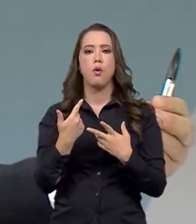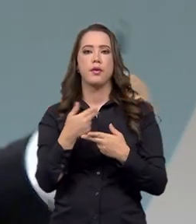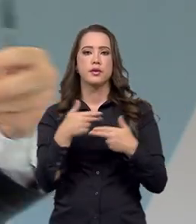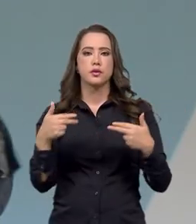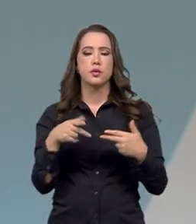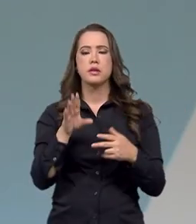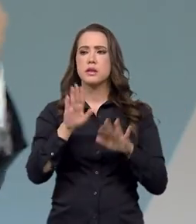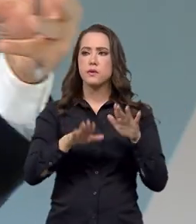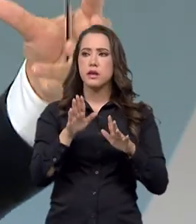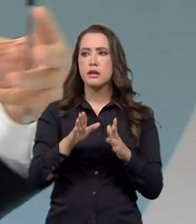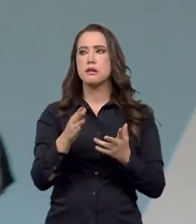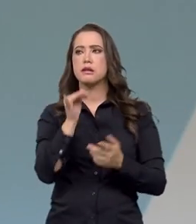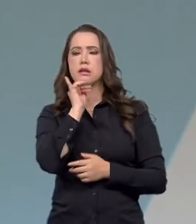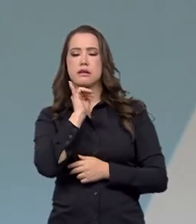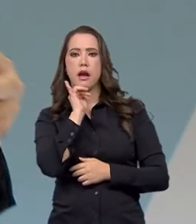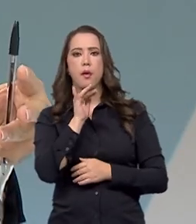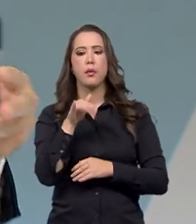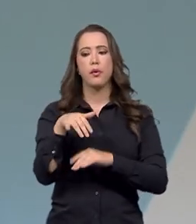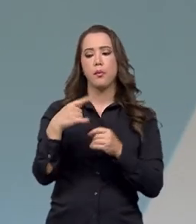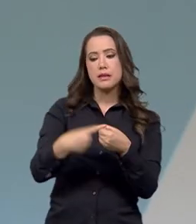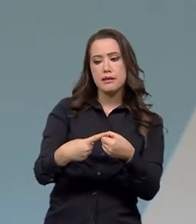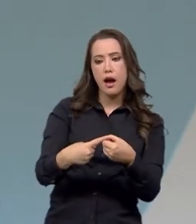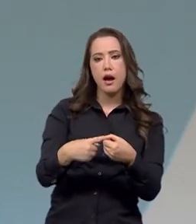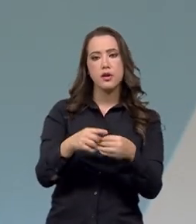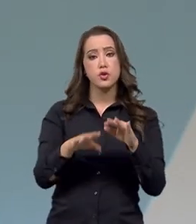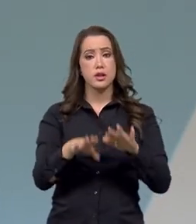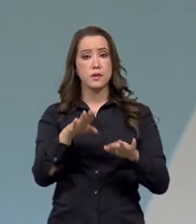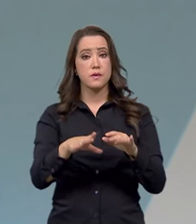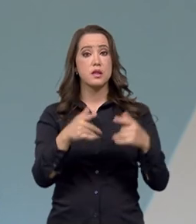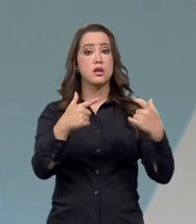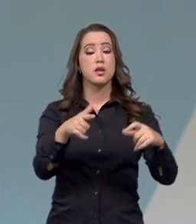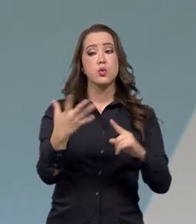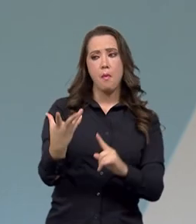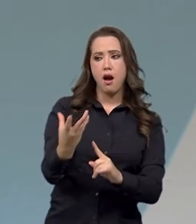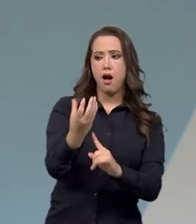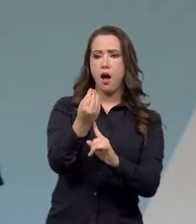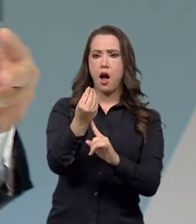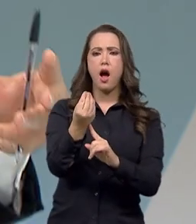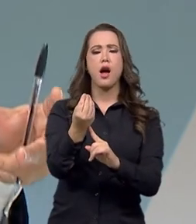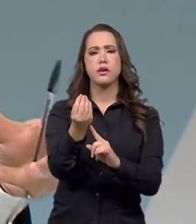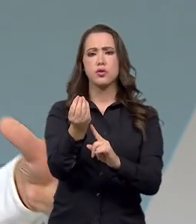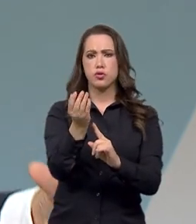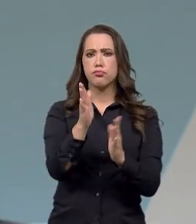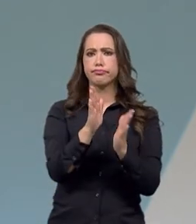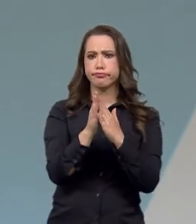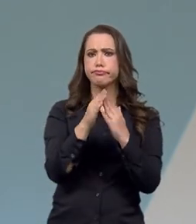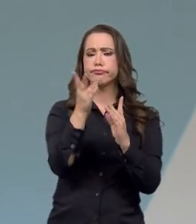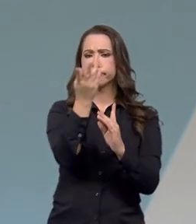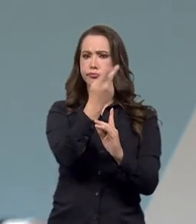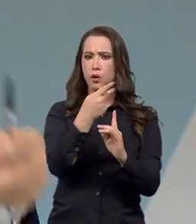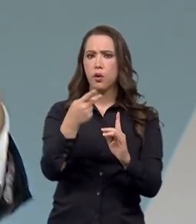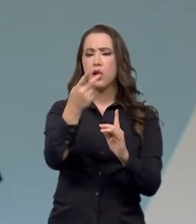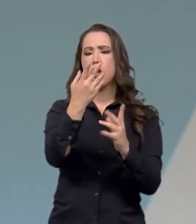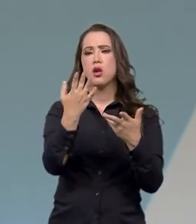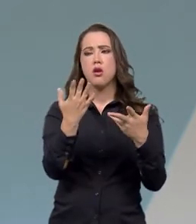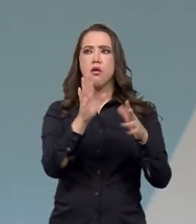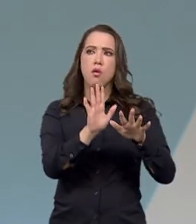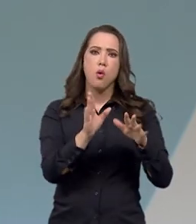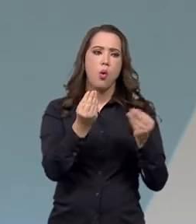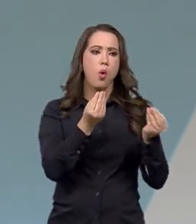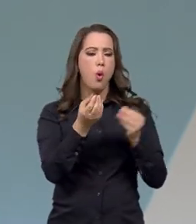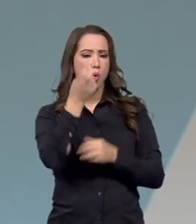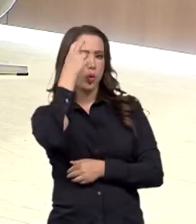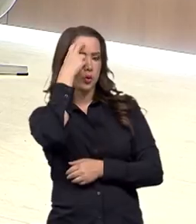edificado, cidades históricas, monumentos, ou seja o patrimônio imaterial com essas manifestações culturais e